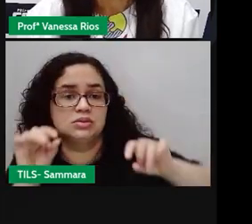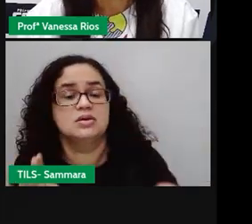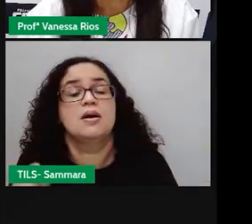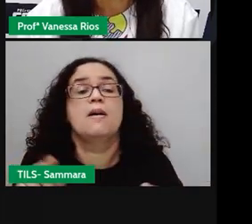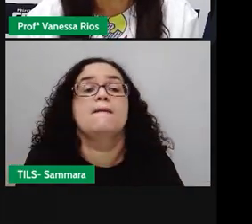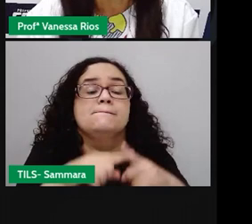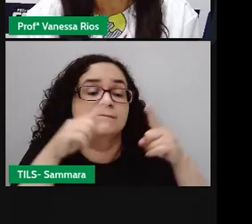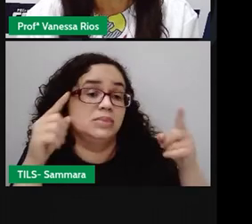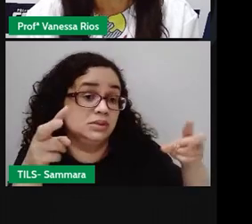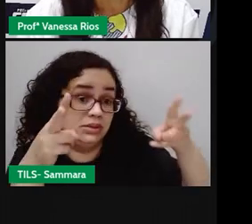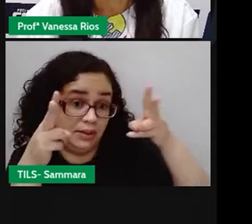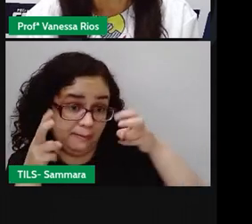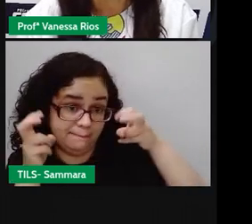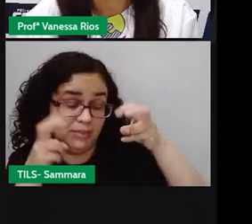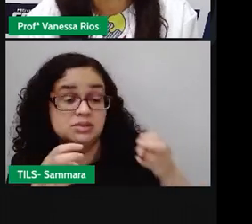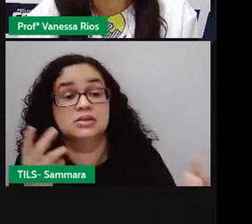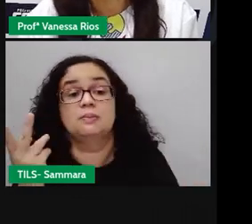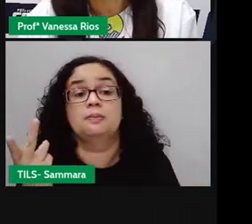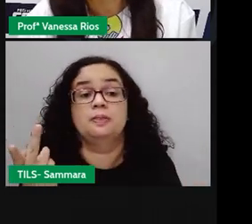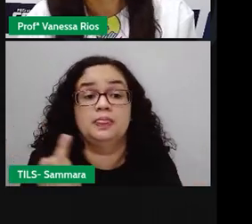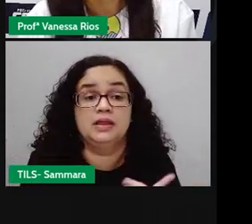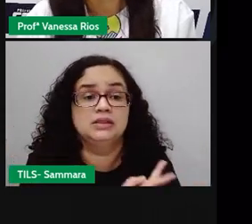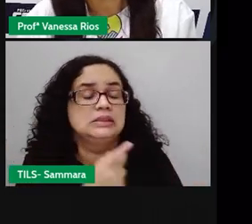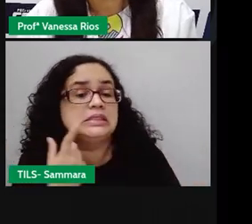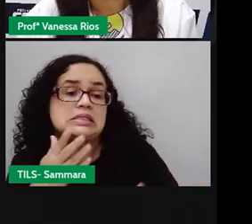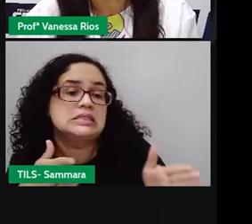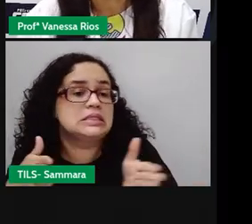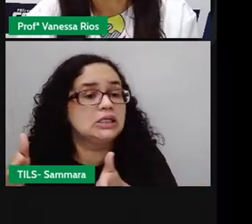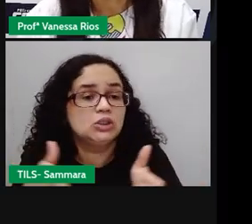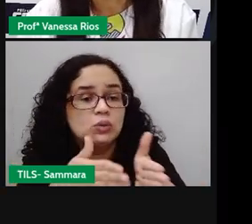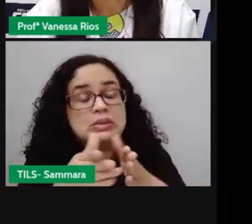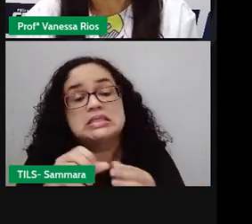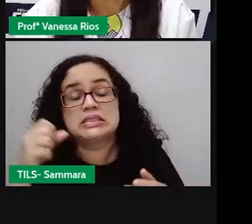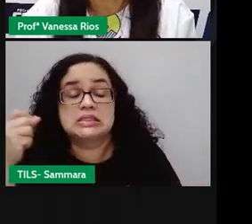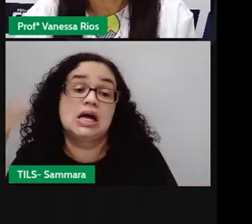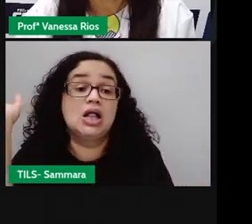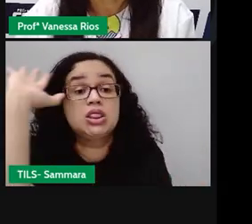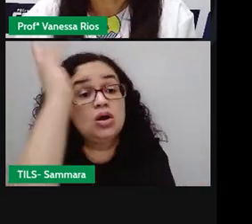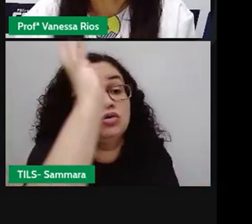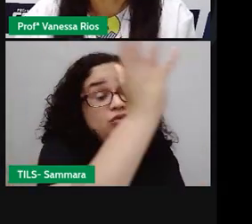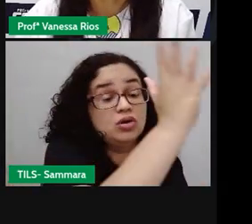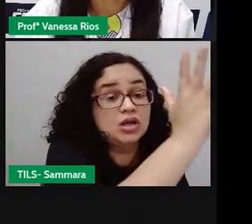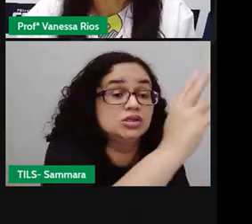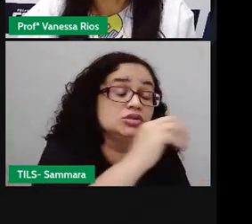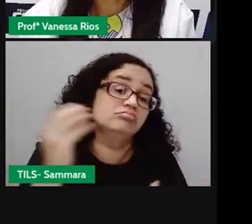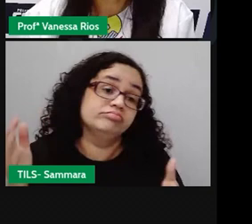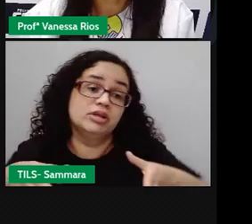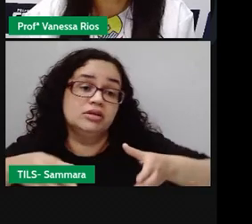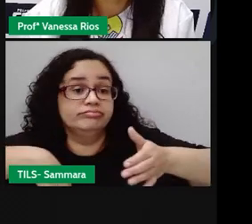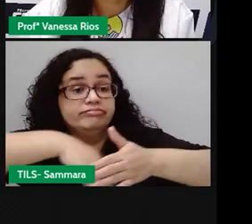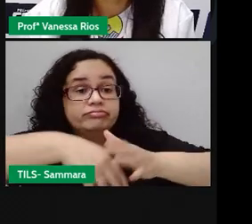mas a gente percebe onde isso acontece, se é na beira de um rio, se é numa floresta, se é num campo.